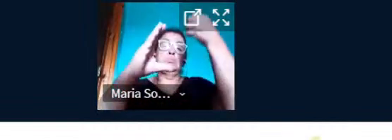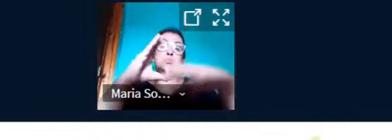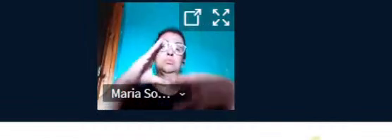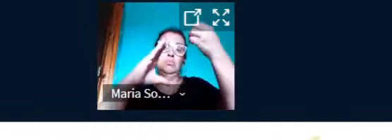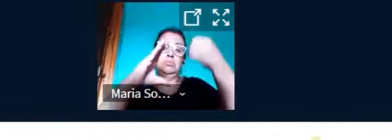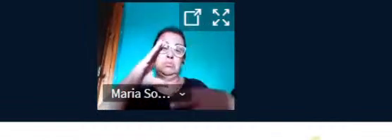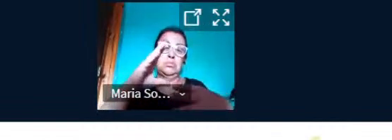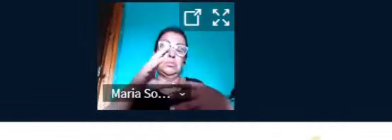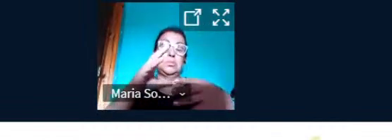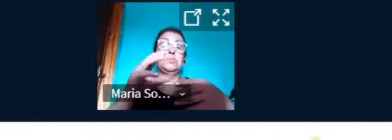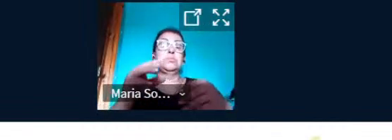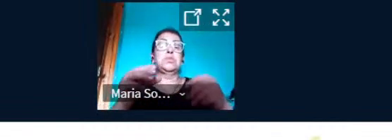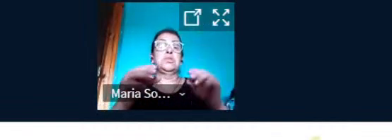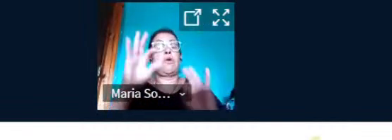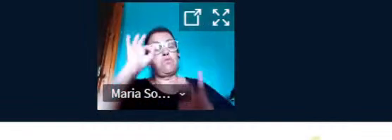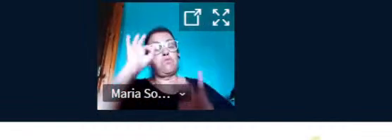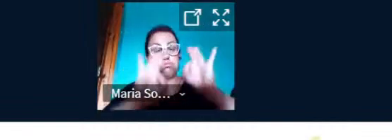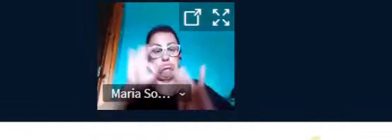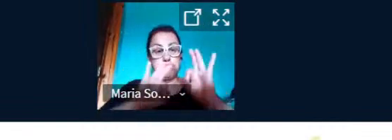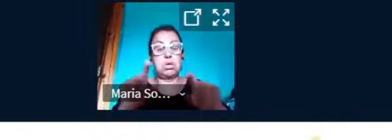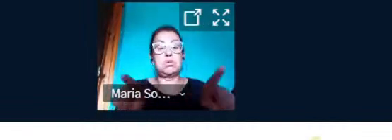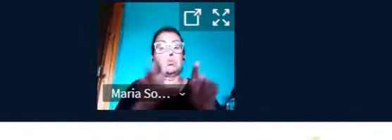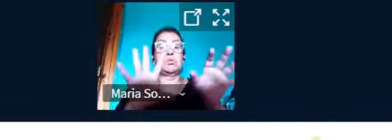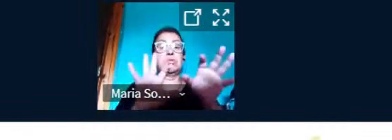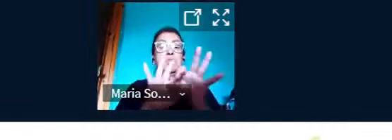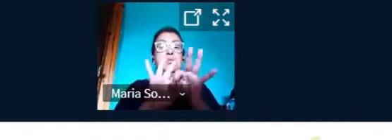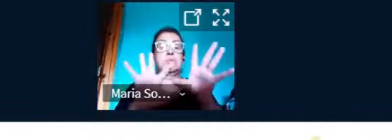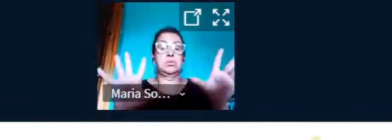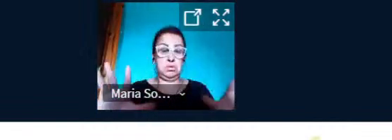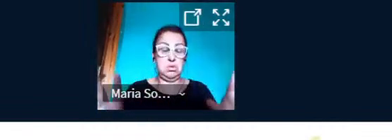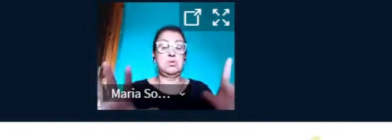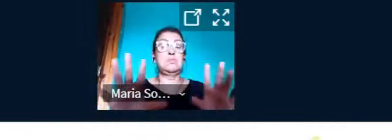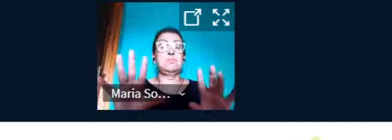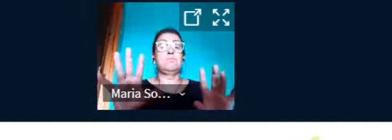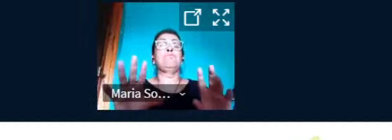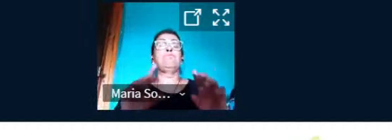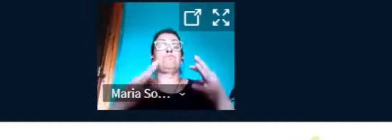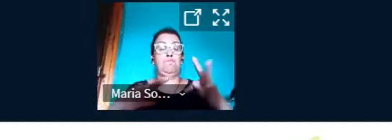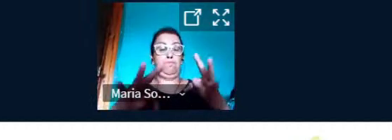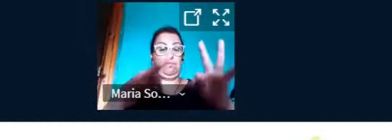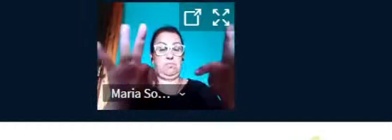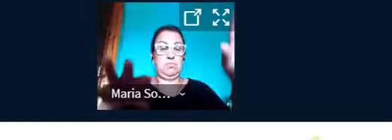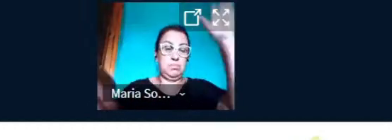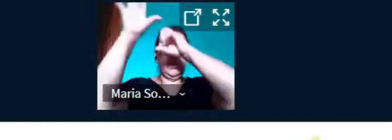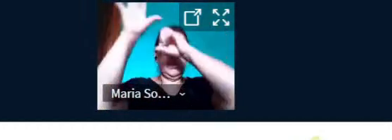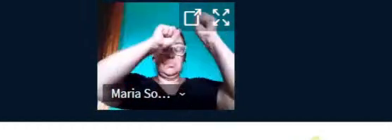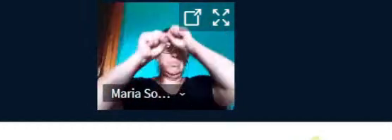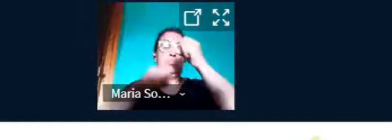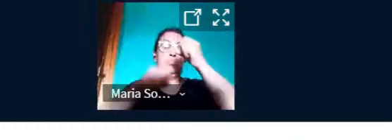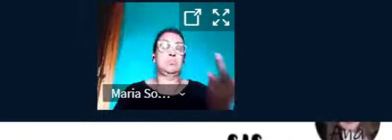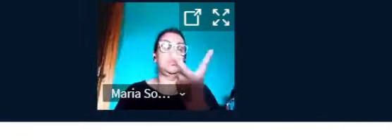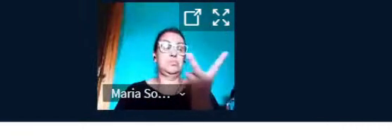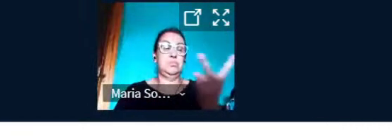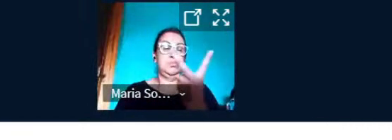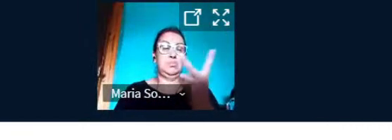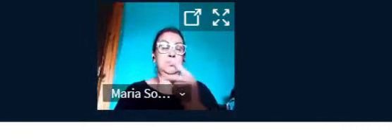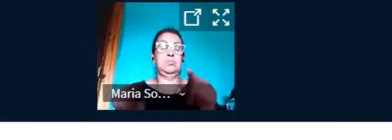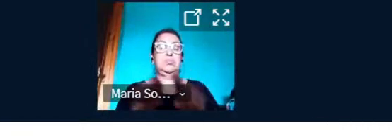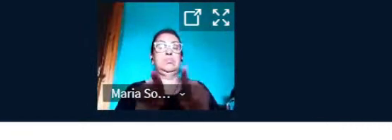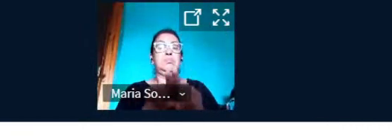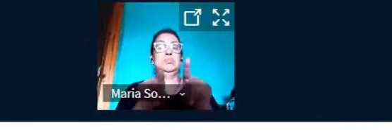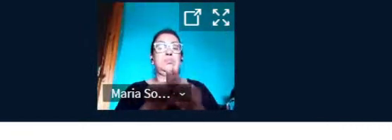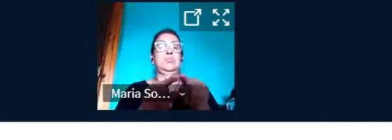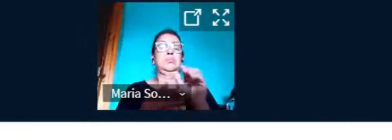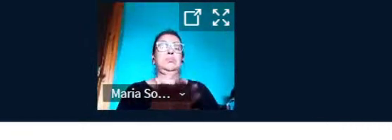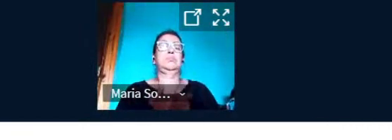pela inovação social e pela aprendizagem por pares. Também conhecida como Peer-to-Peer Learning. Um exemplo de FabLab é o Centro de